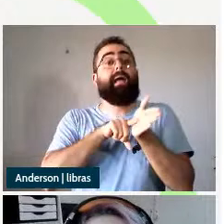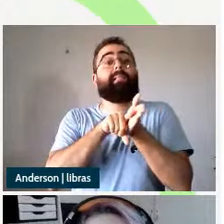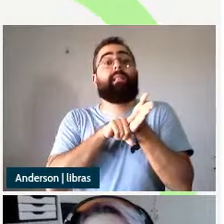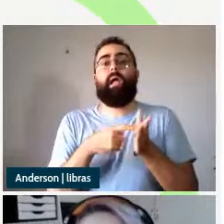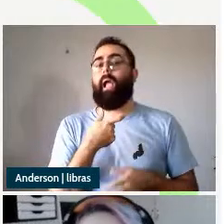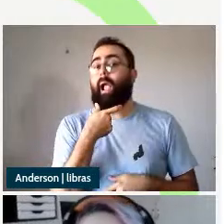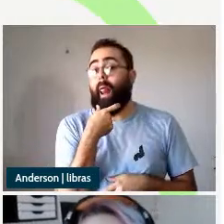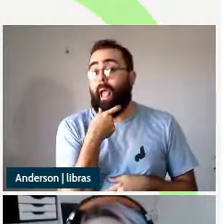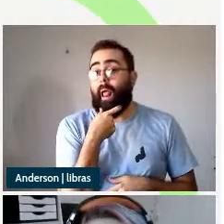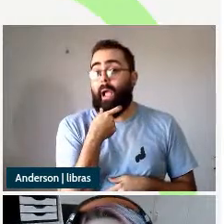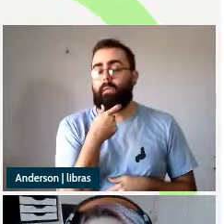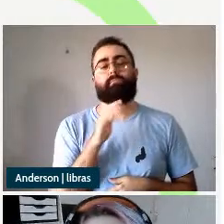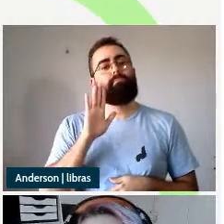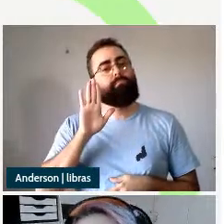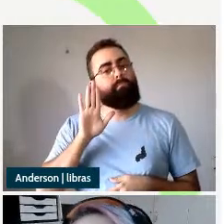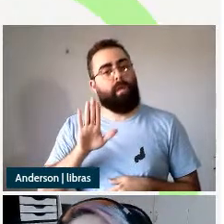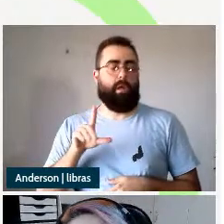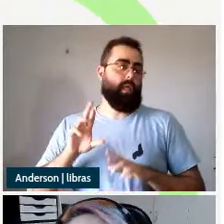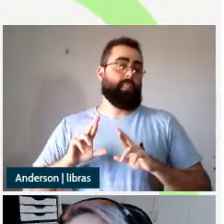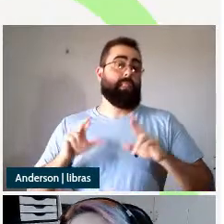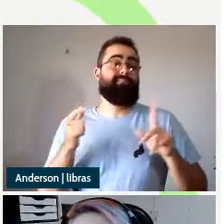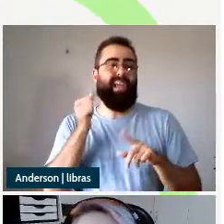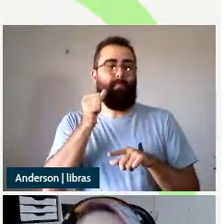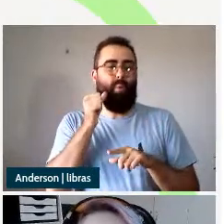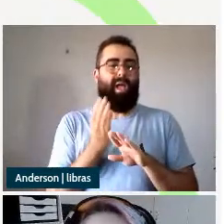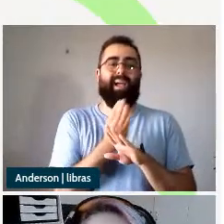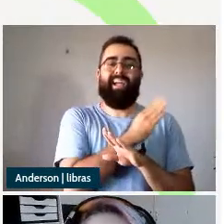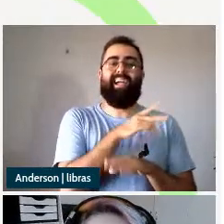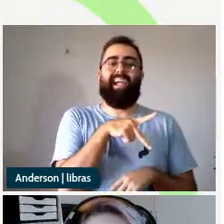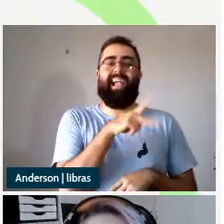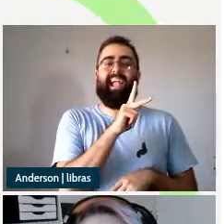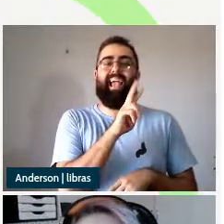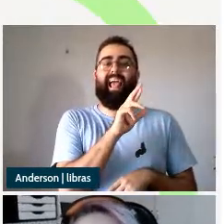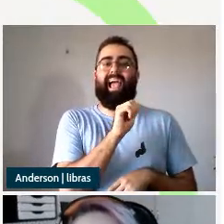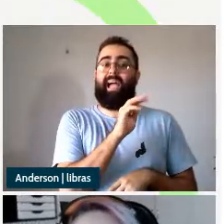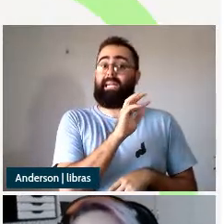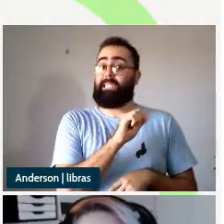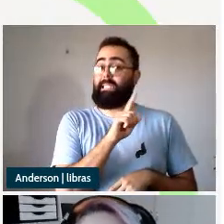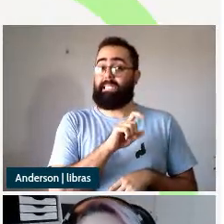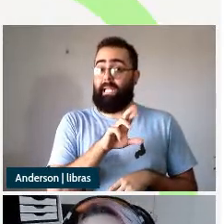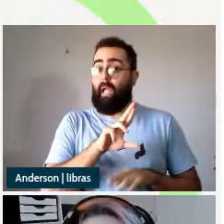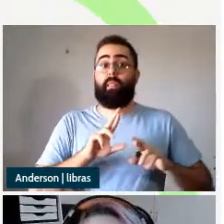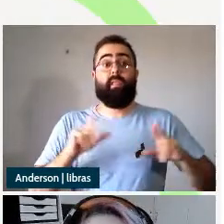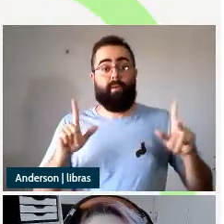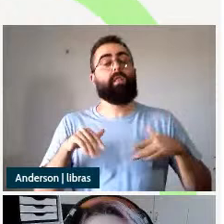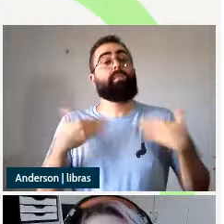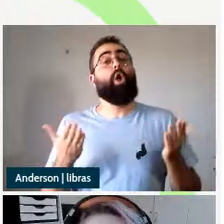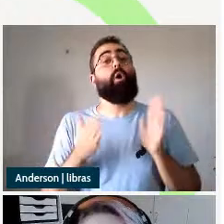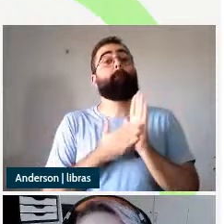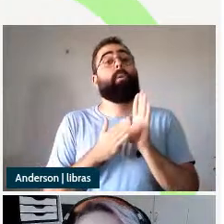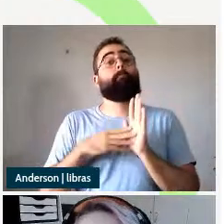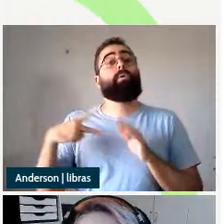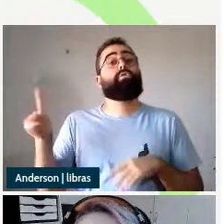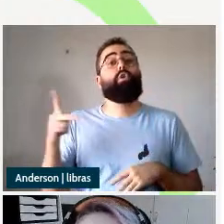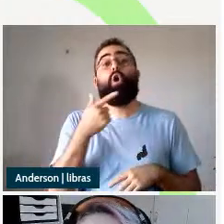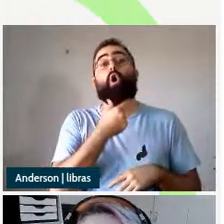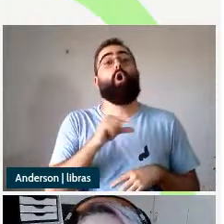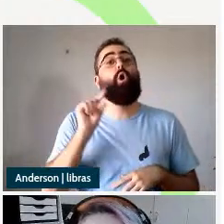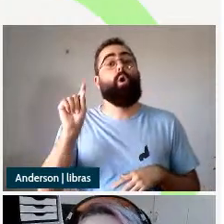tripartição é diferente da Kratzer e ele vai propor que as passivas vão se dividir em vetivas